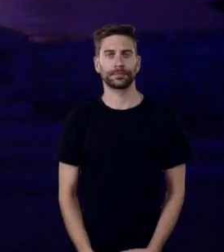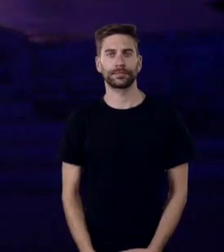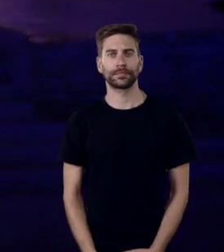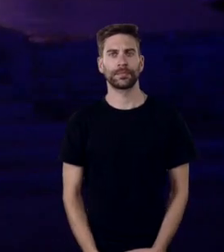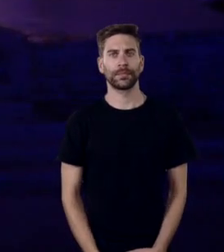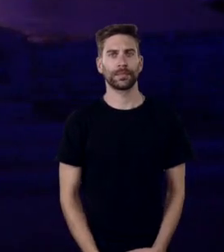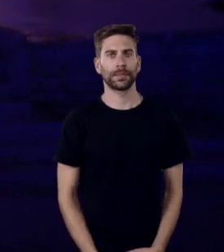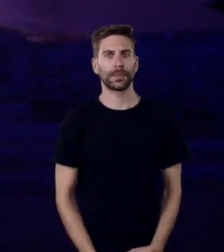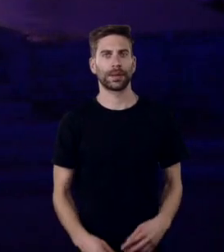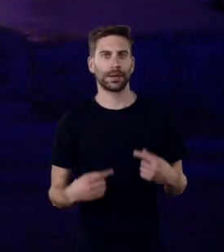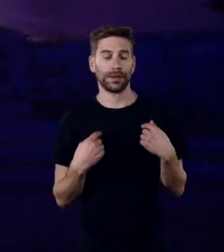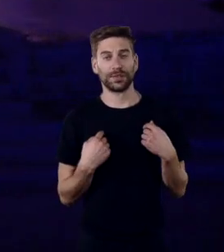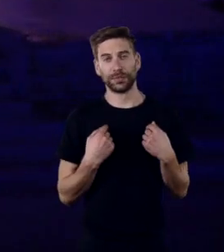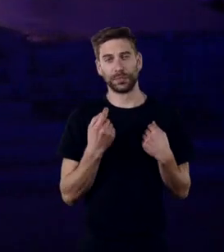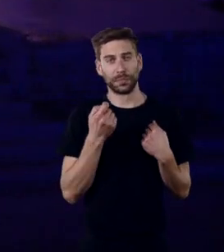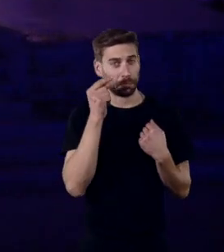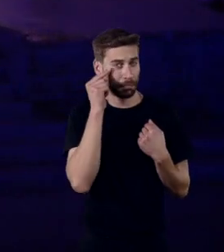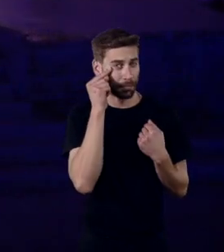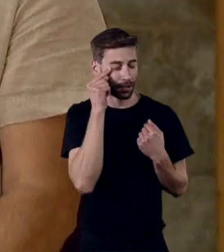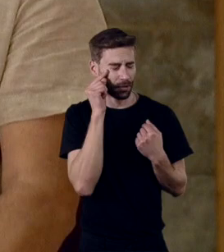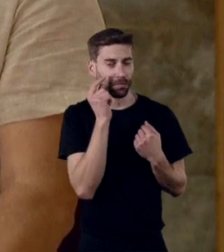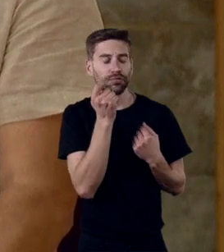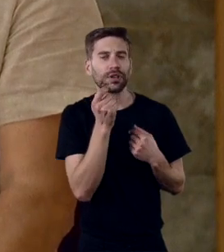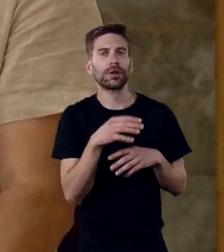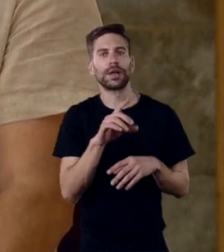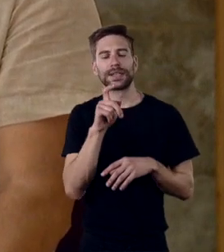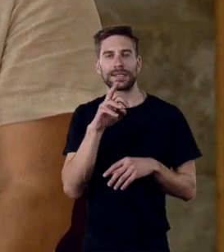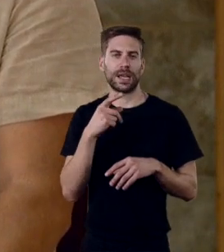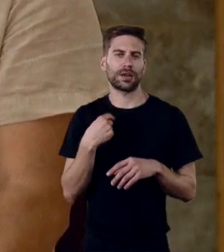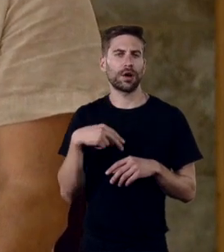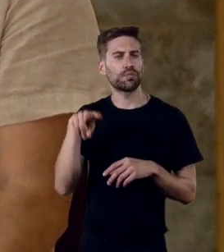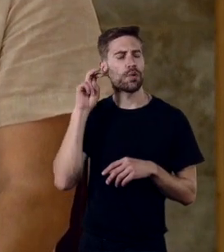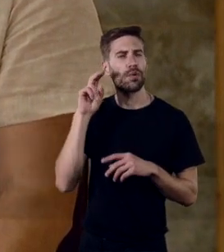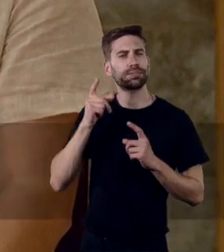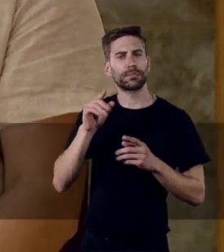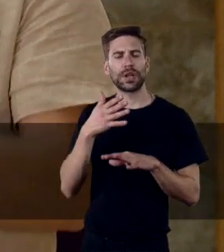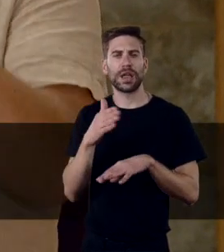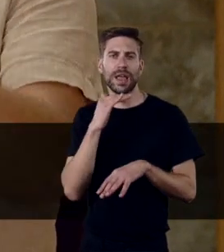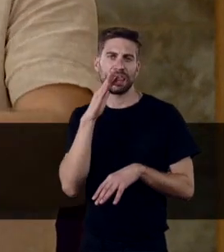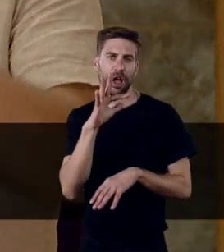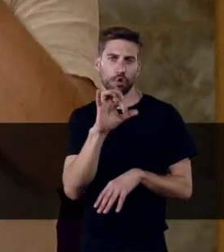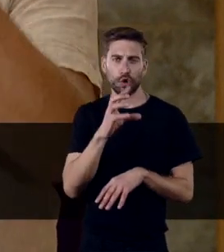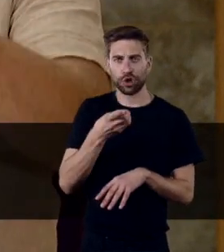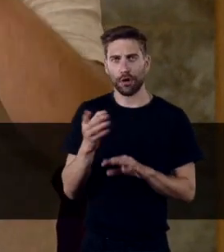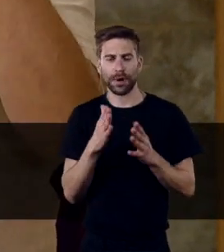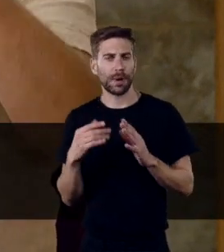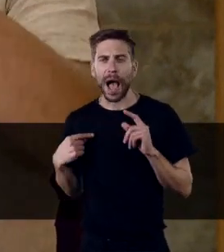Já estou aqui meio com a lágrima no olho. Comecei a ouvir José Carlos Afonso com 8 ou 9 anos. Simplesivamente.